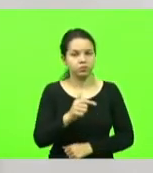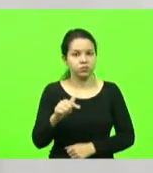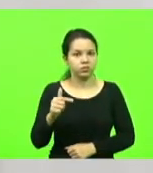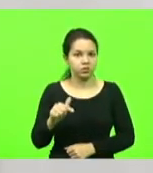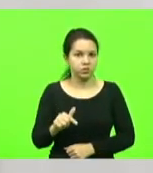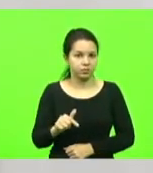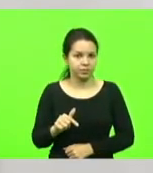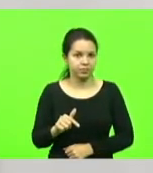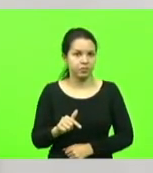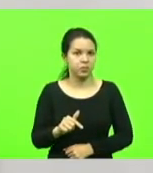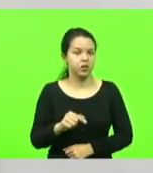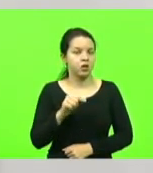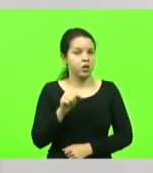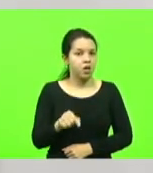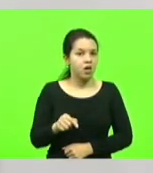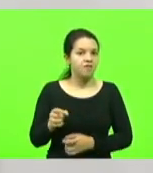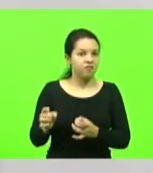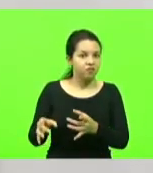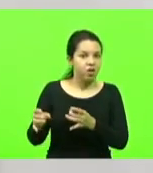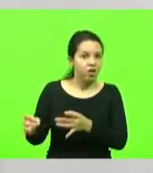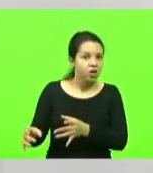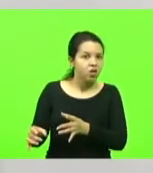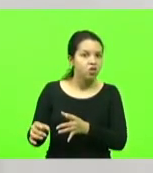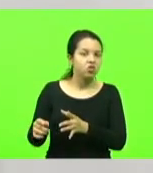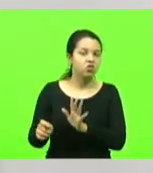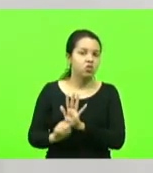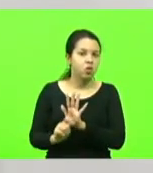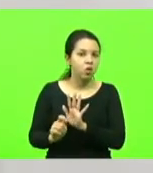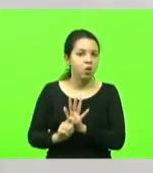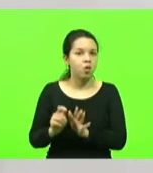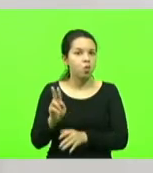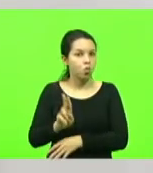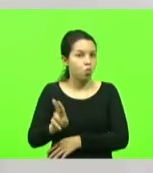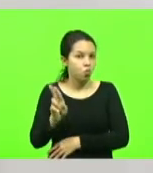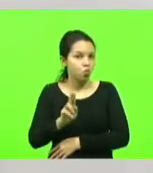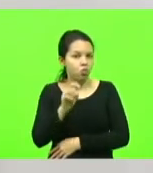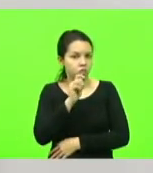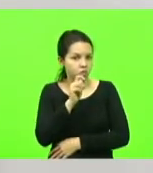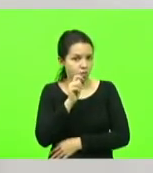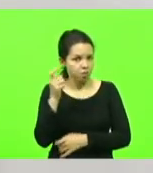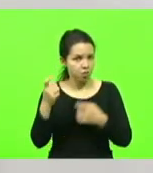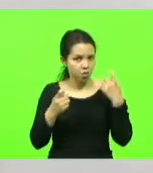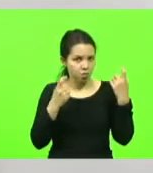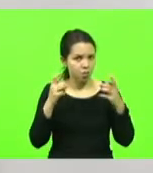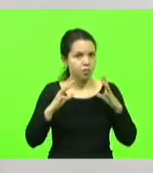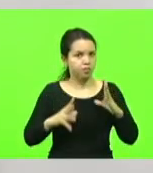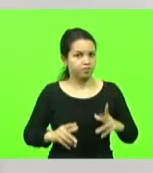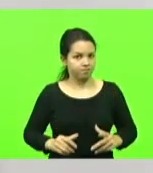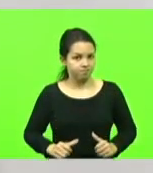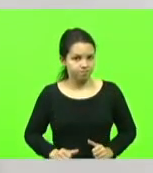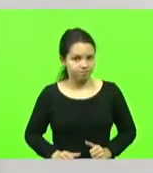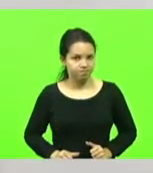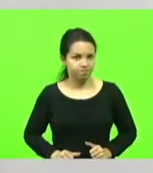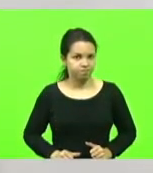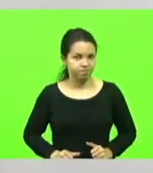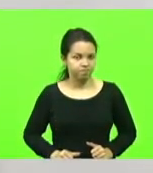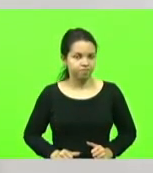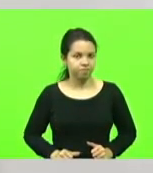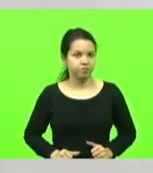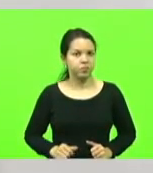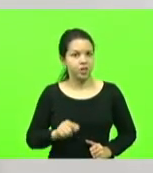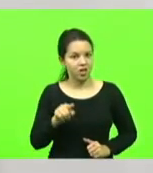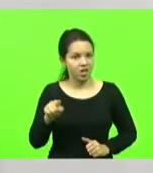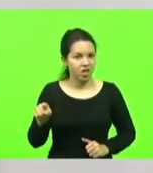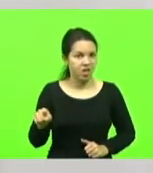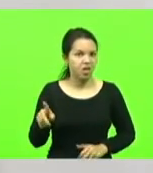trafica drogas, usa drogas, está preocupado com higiene. E detentos não possuem